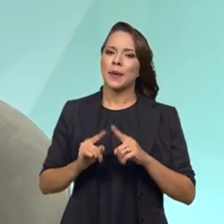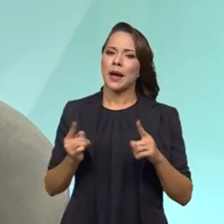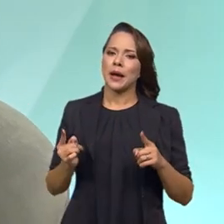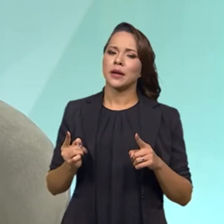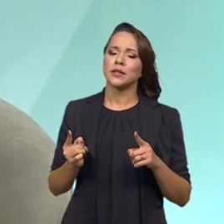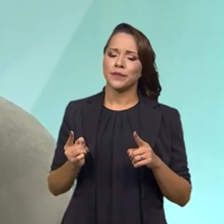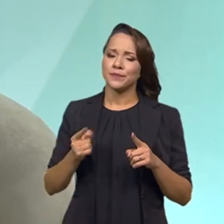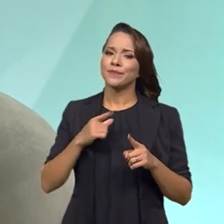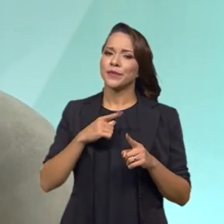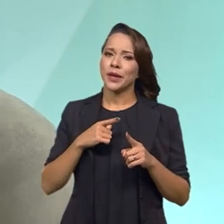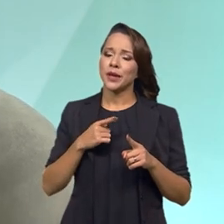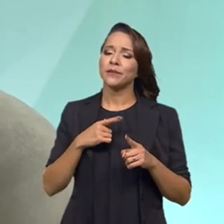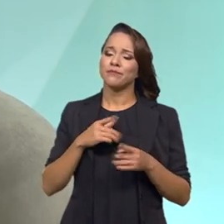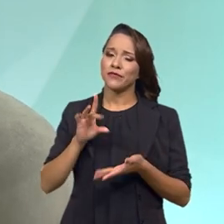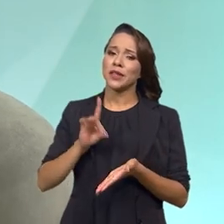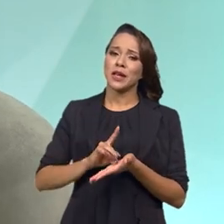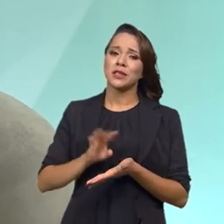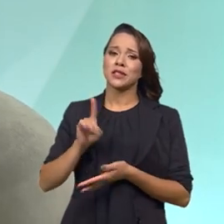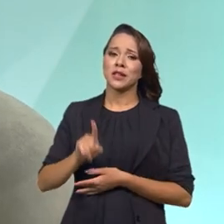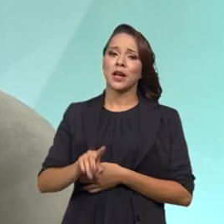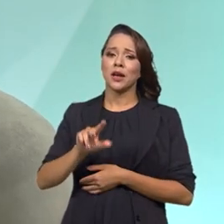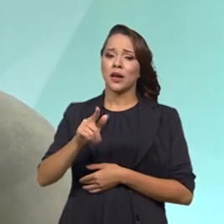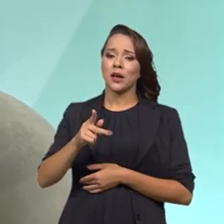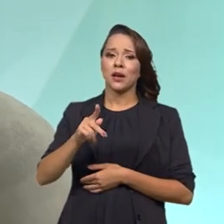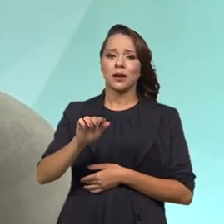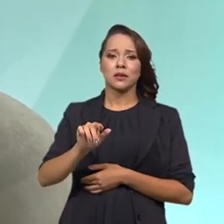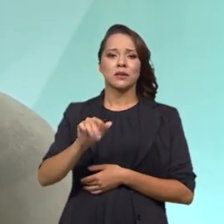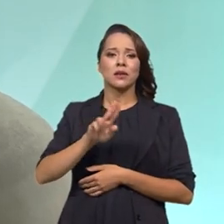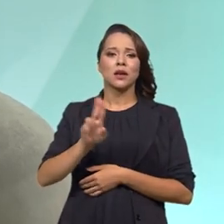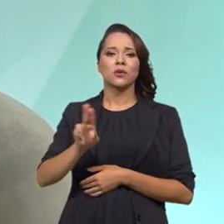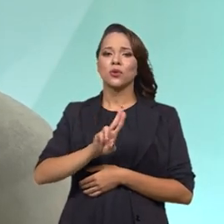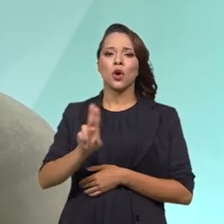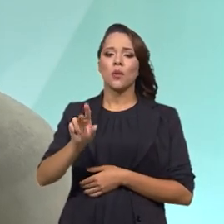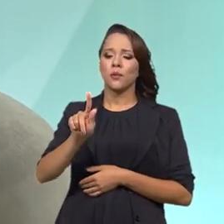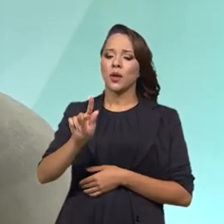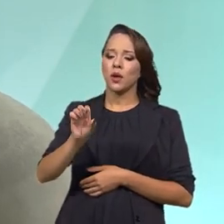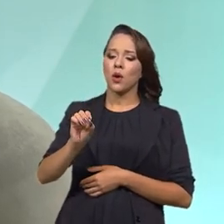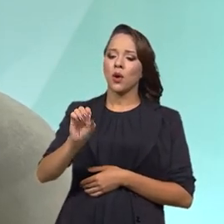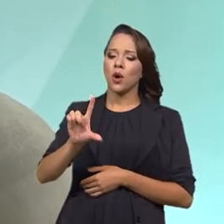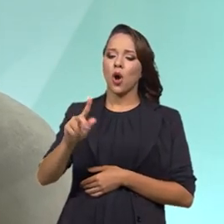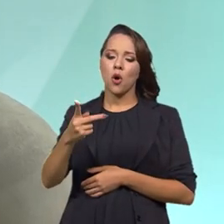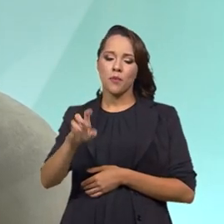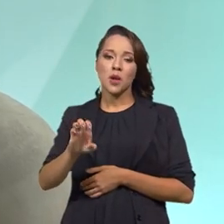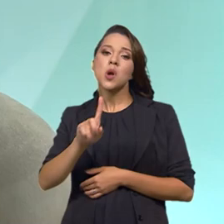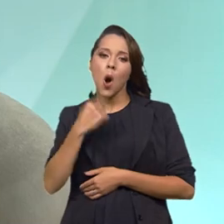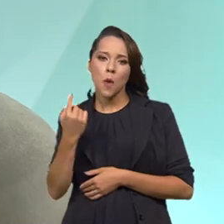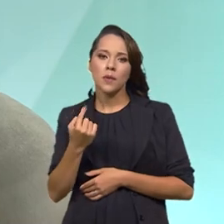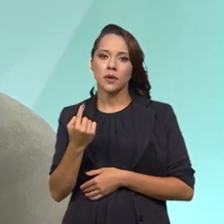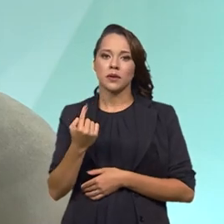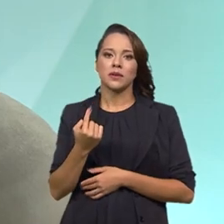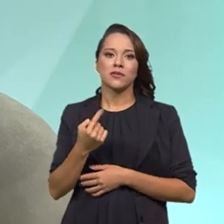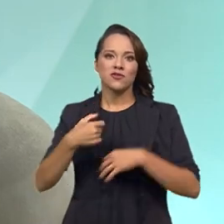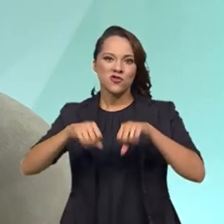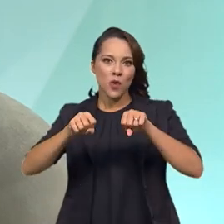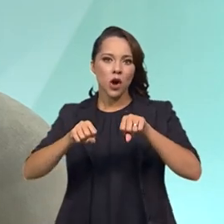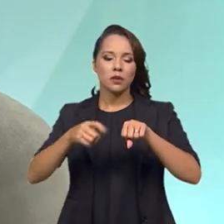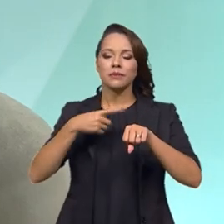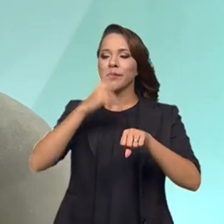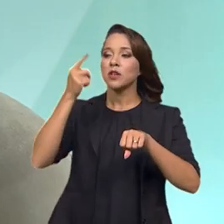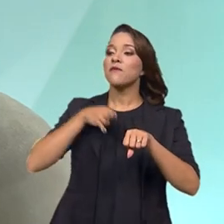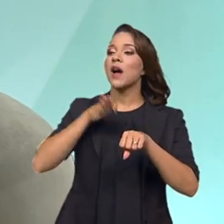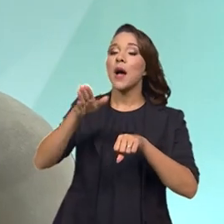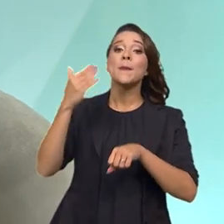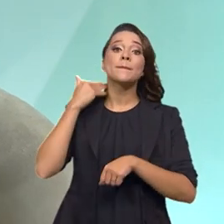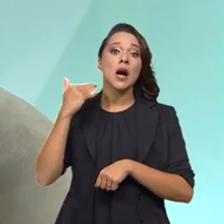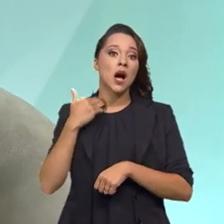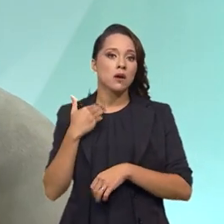temos um fato que é o tal de golpe do motoboy. É aquele motoboy que vai até a casa do idoso em nome de um